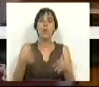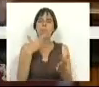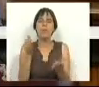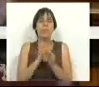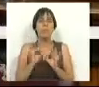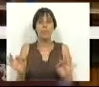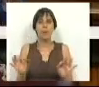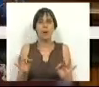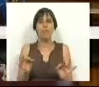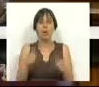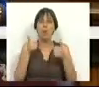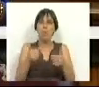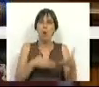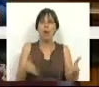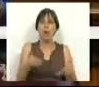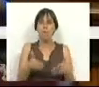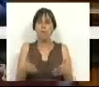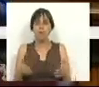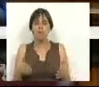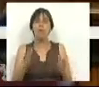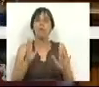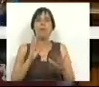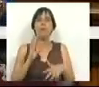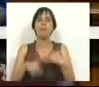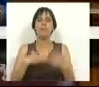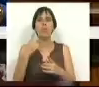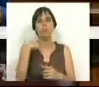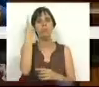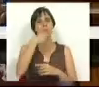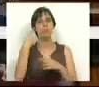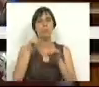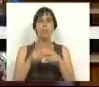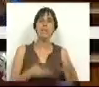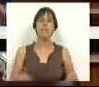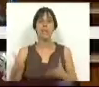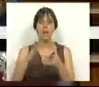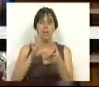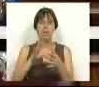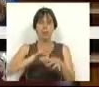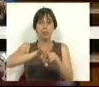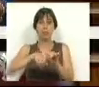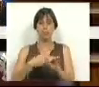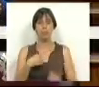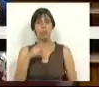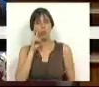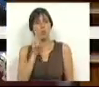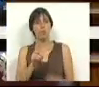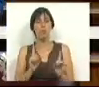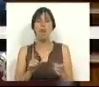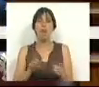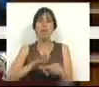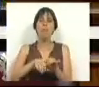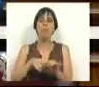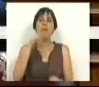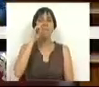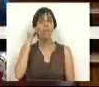perfeito. Vamos no bom caminho. Mas, entretanto, um dos protagonistas desse caminho desastroso, que é assim que nós o qualificamos,